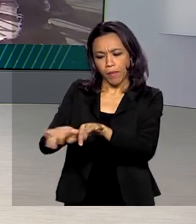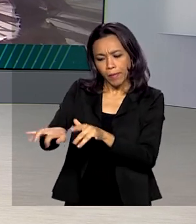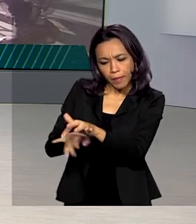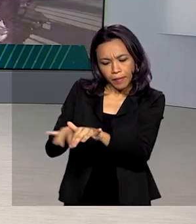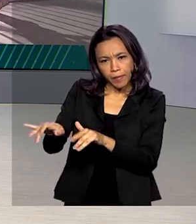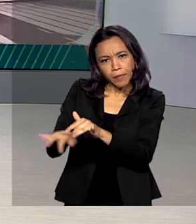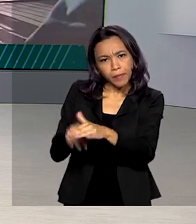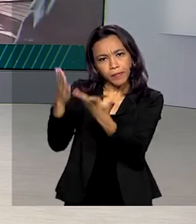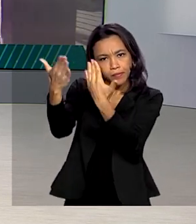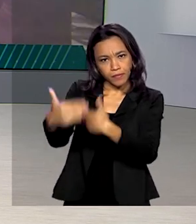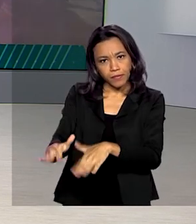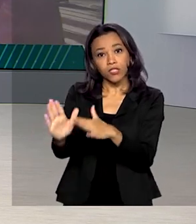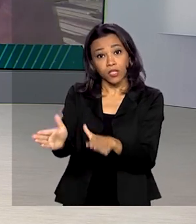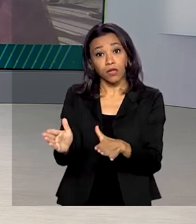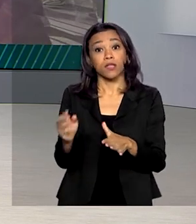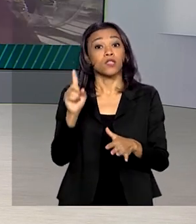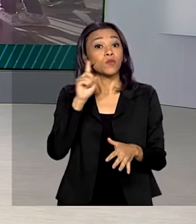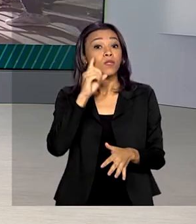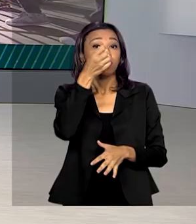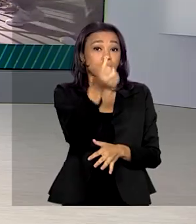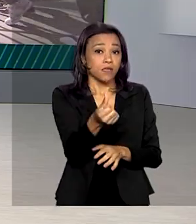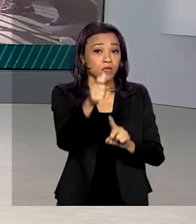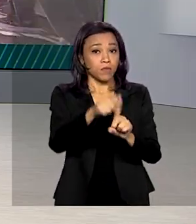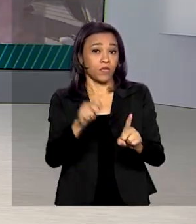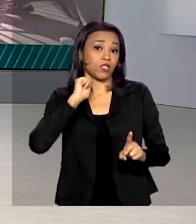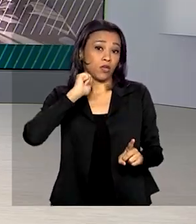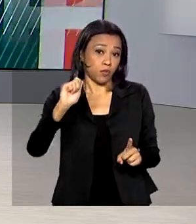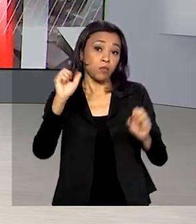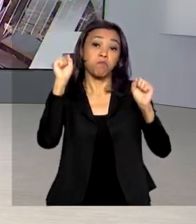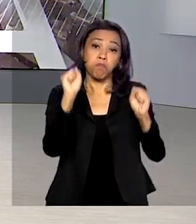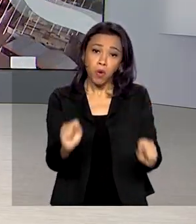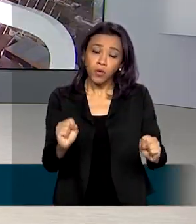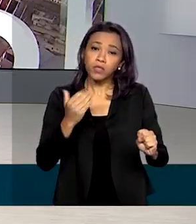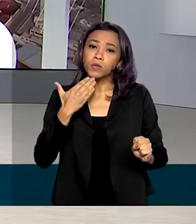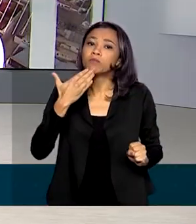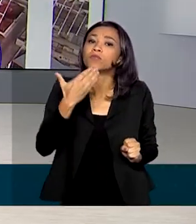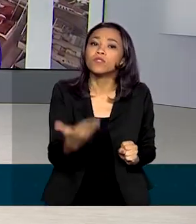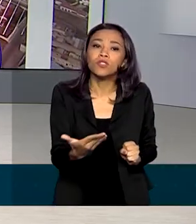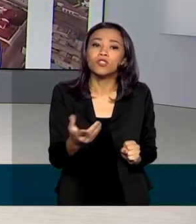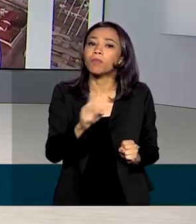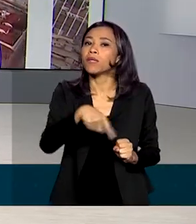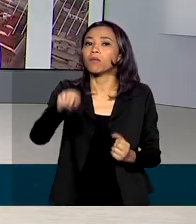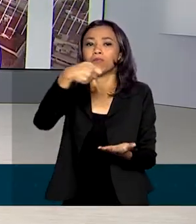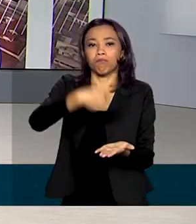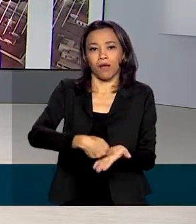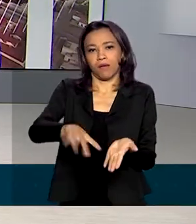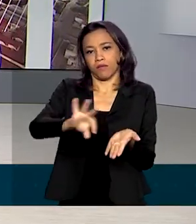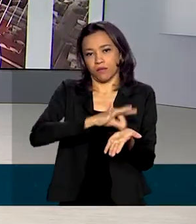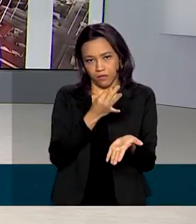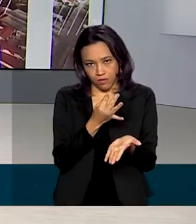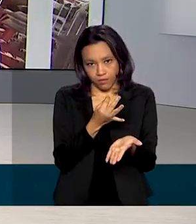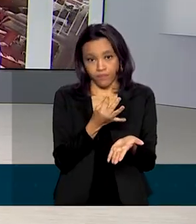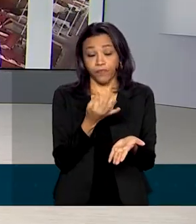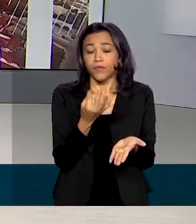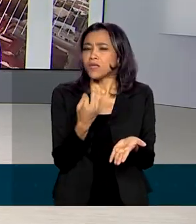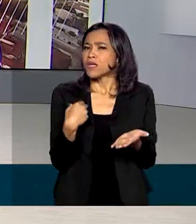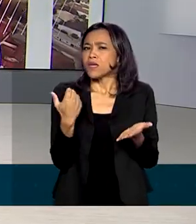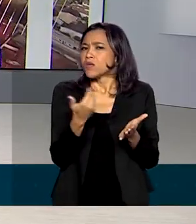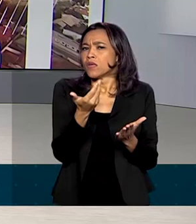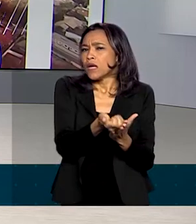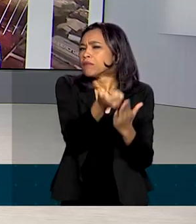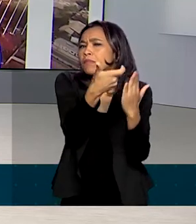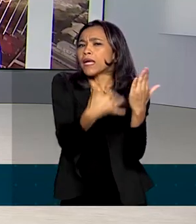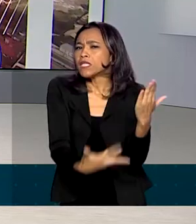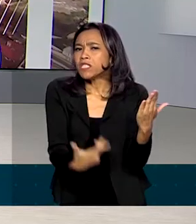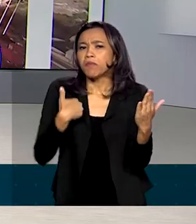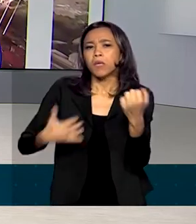digital da prova. A partir do dia 6 de abril, já pode ser solicitada a isenção da taxa de inscrição. As justificativas de